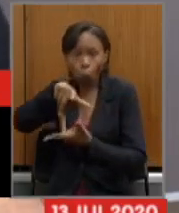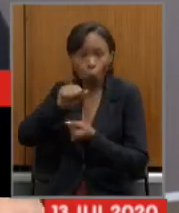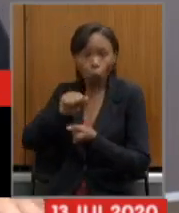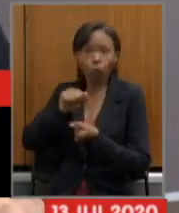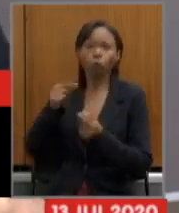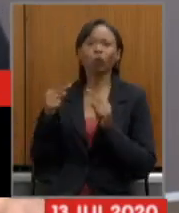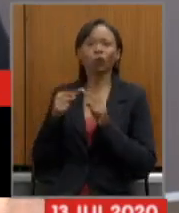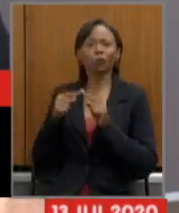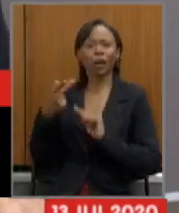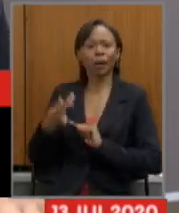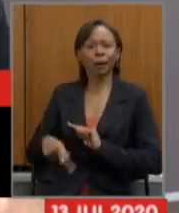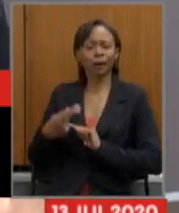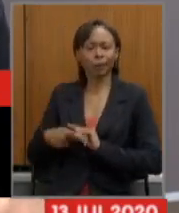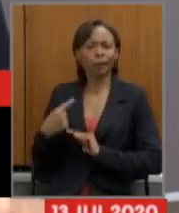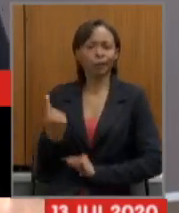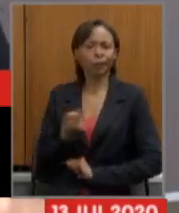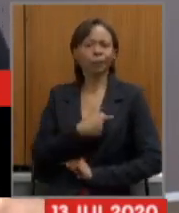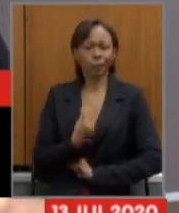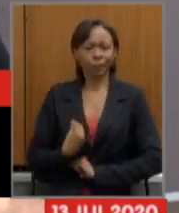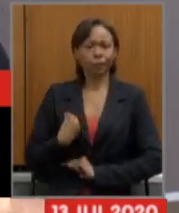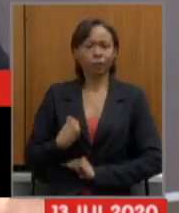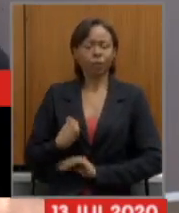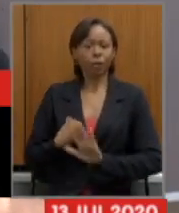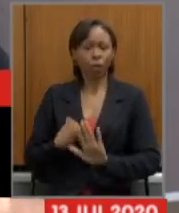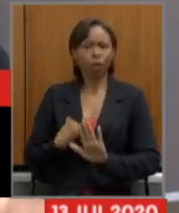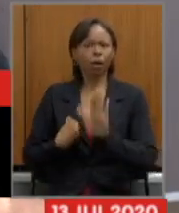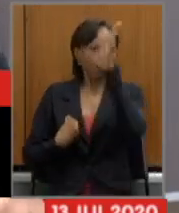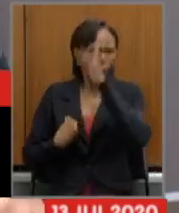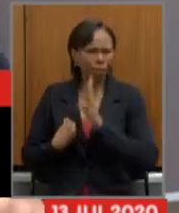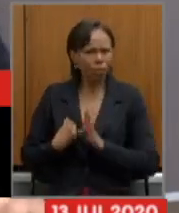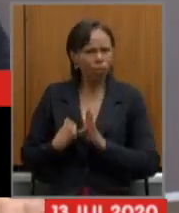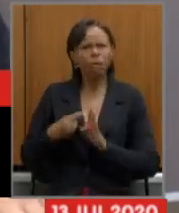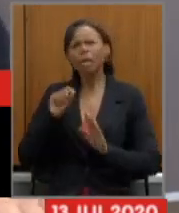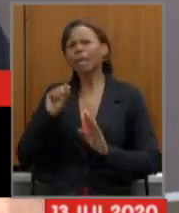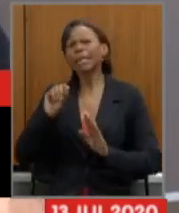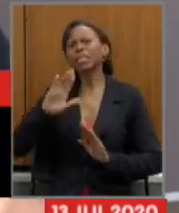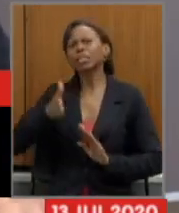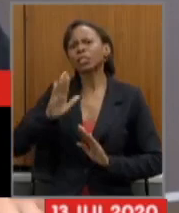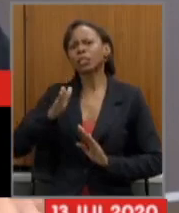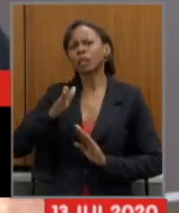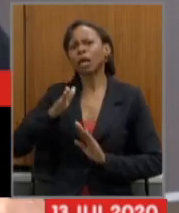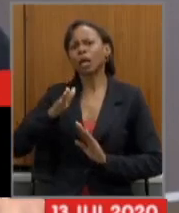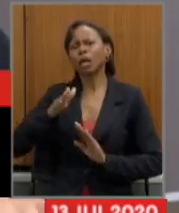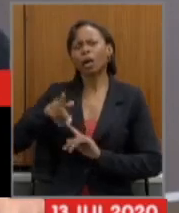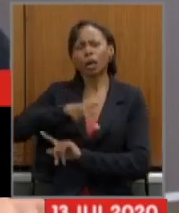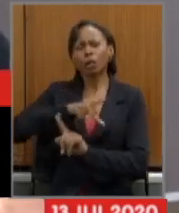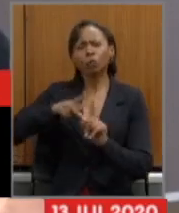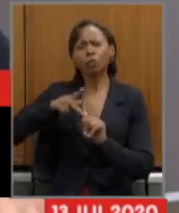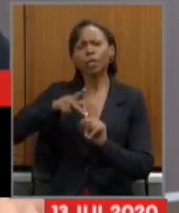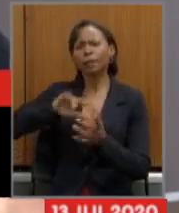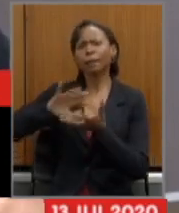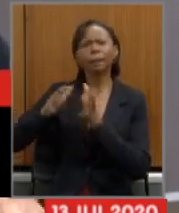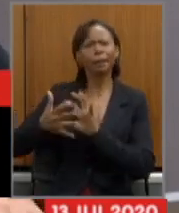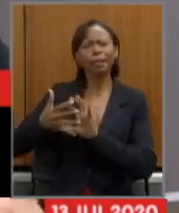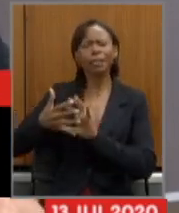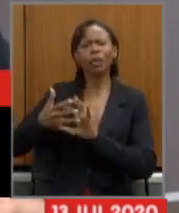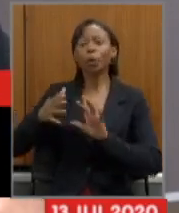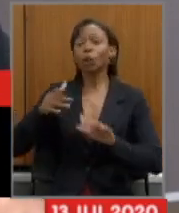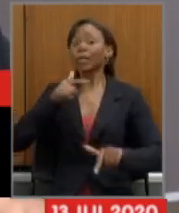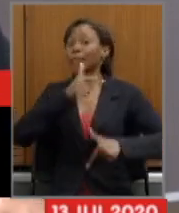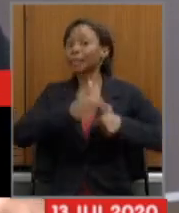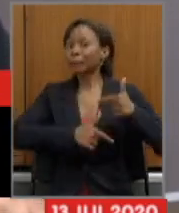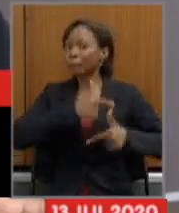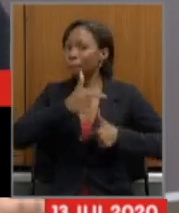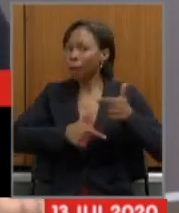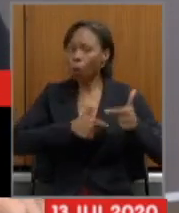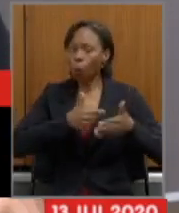sentido, no Brasil, quem já passou pela sua reforma da Previdência? Todos os trabalhadores do setor privado do país, que estão no regime